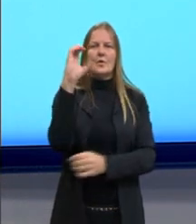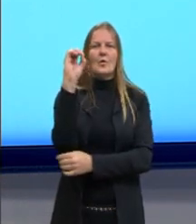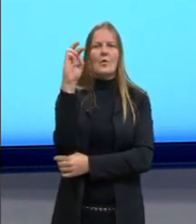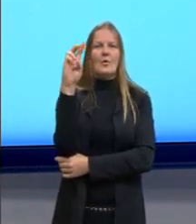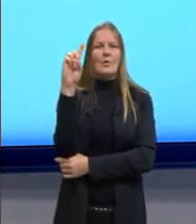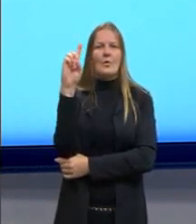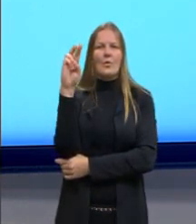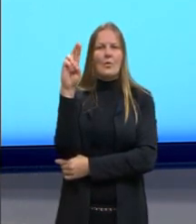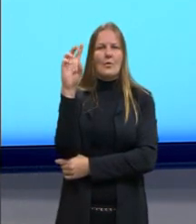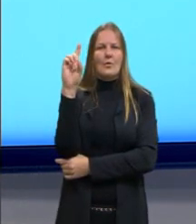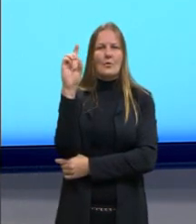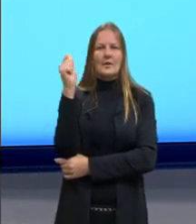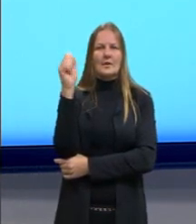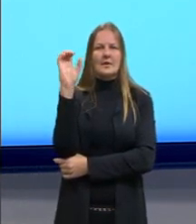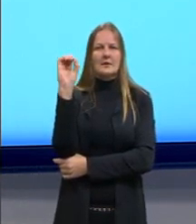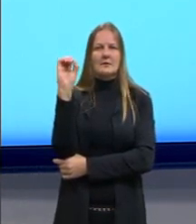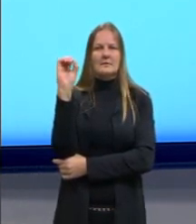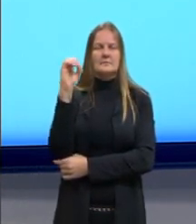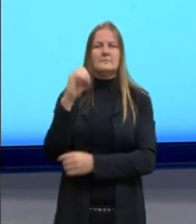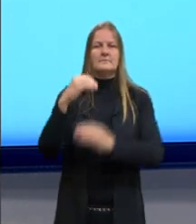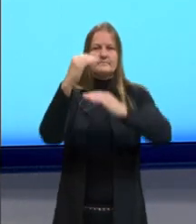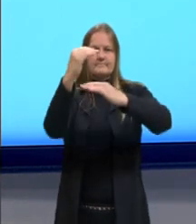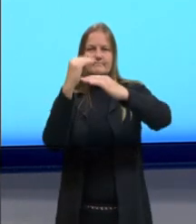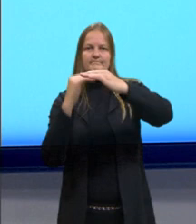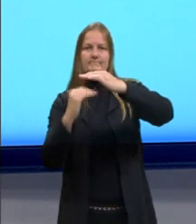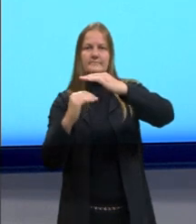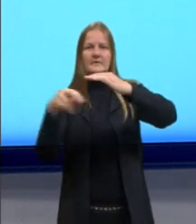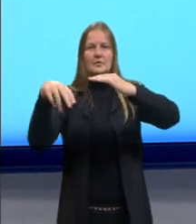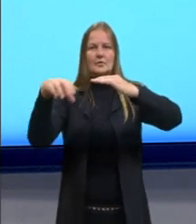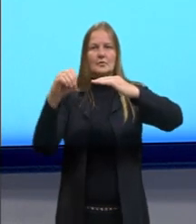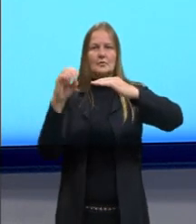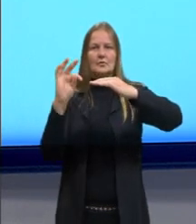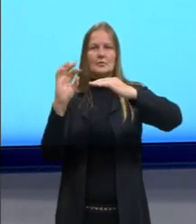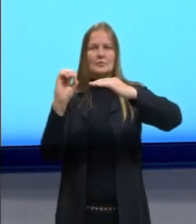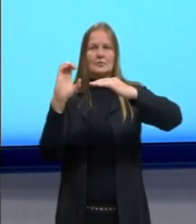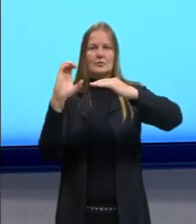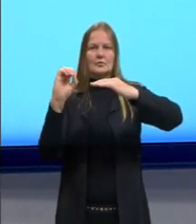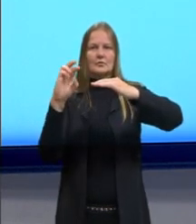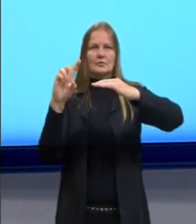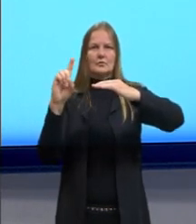e aqui abaixo a notocorda, certo?